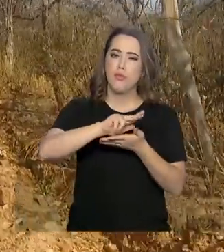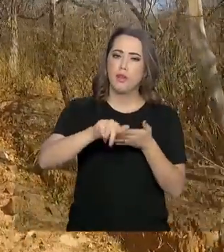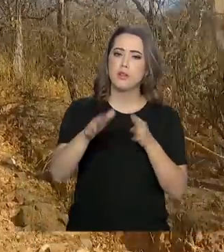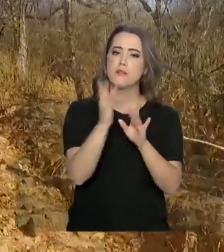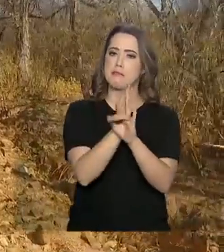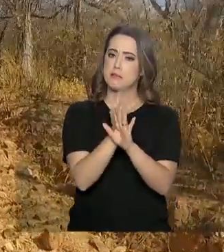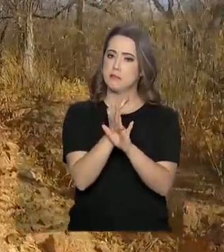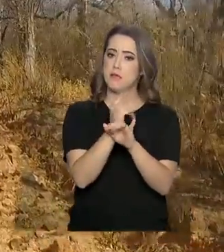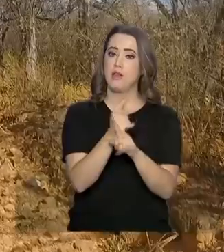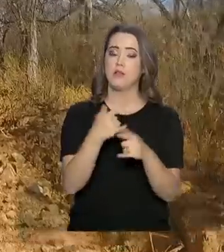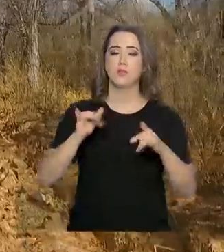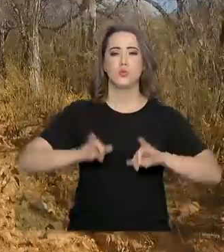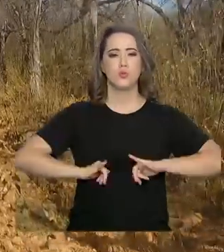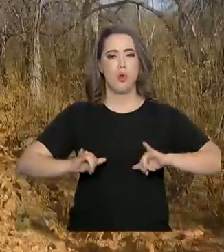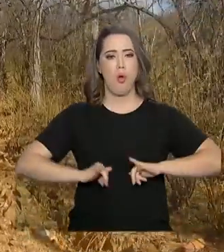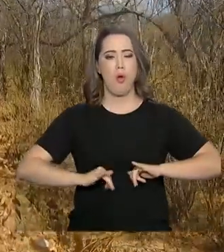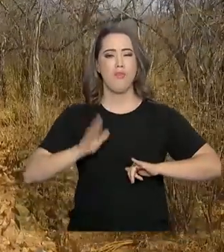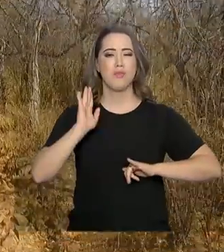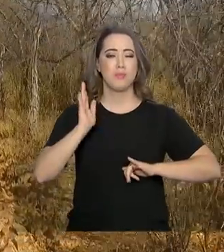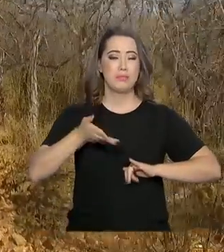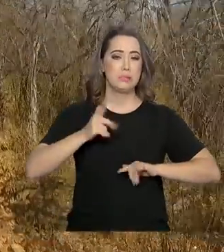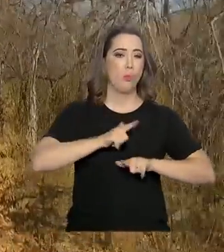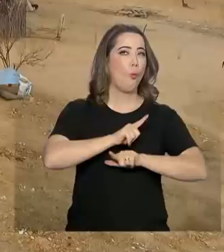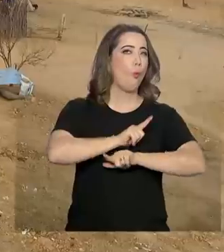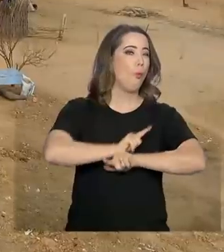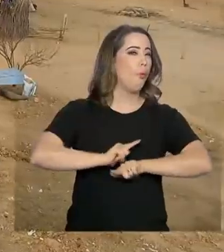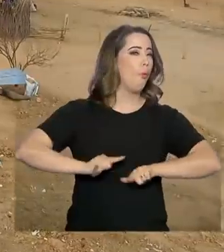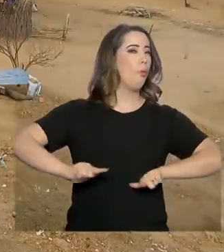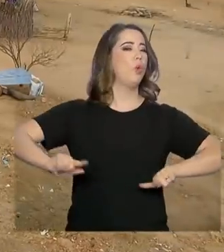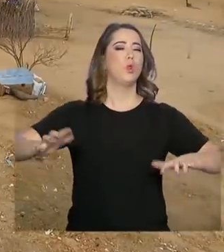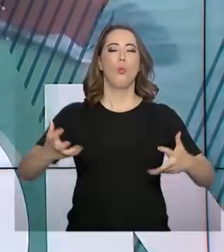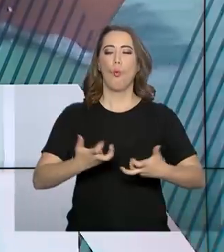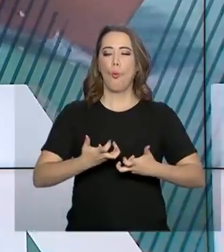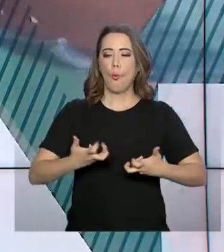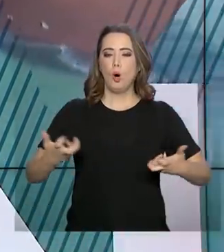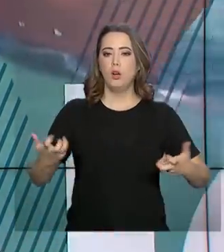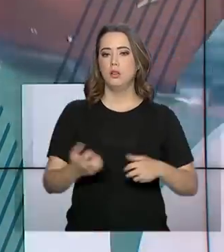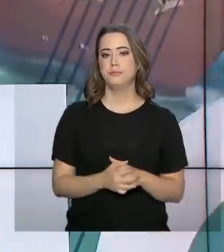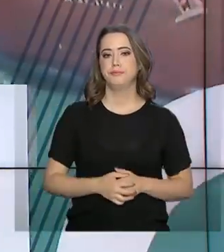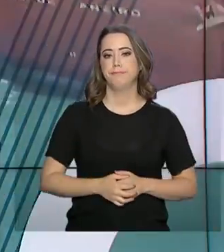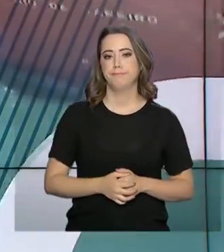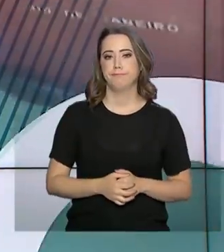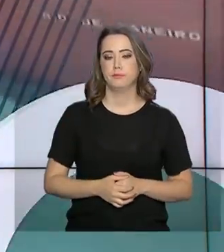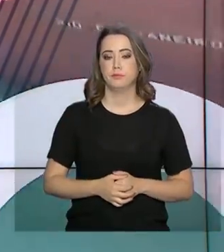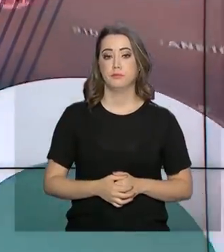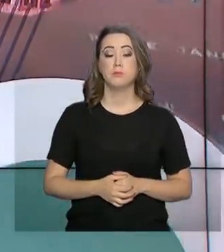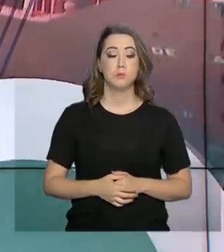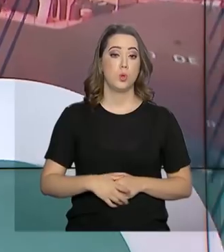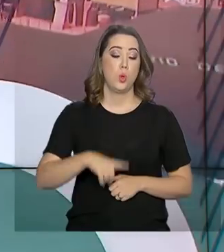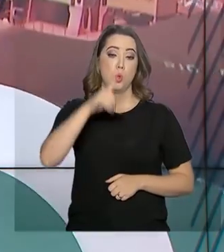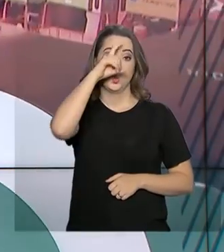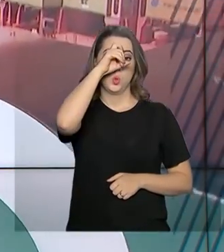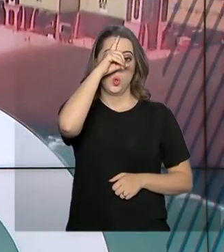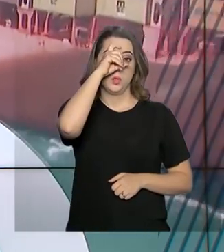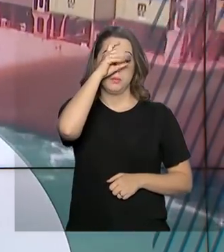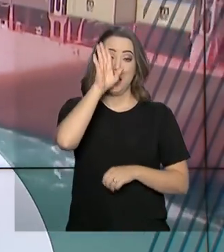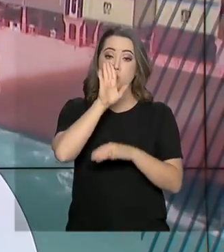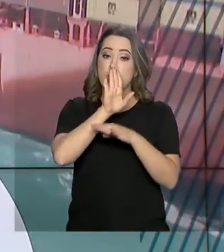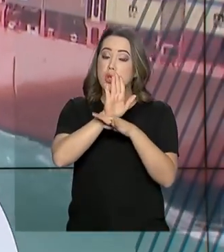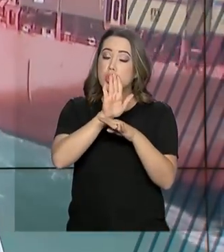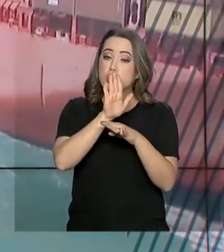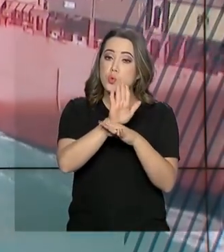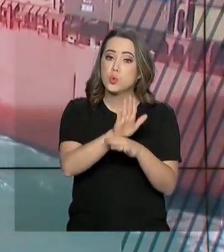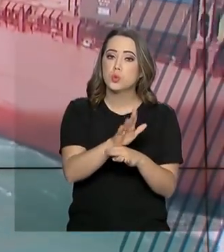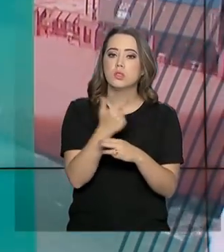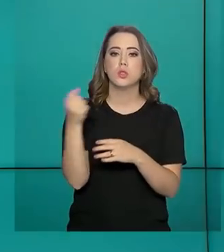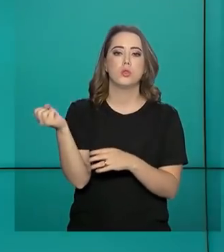e São Miguel, que sofrem com o longo período de seca. Os hospitais filantrópicos vão contar com uma nova linha